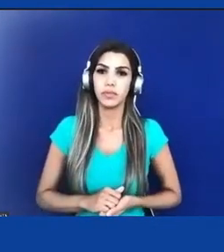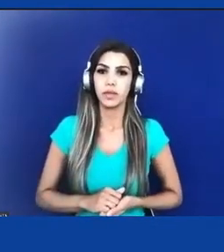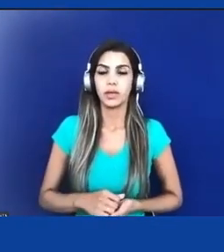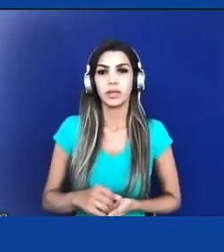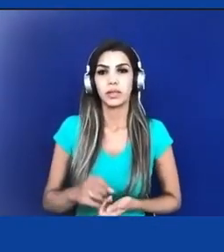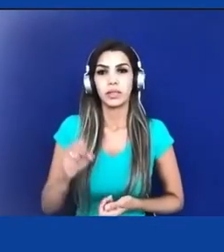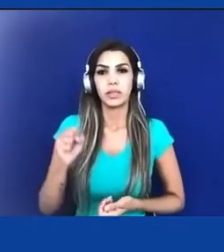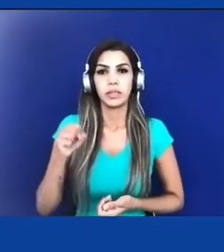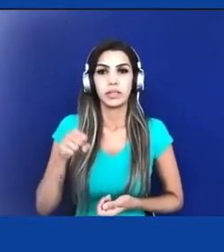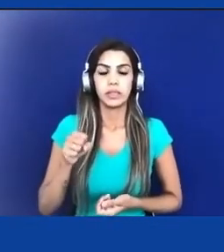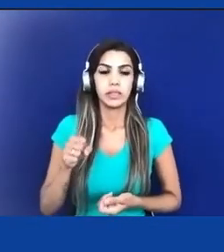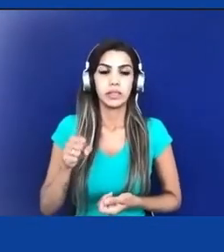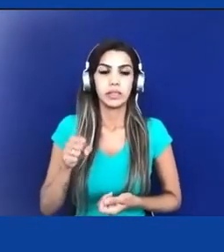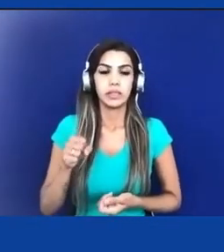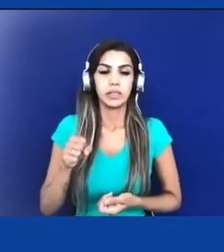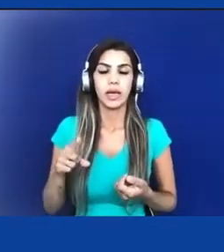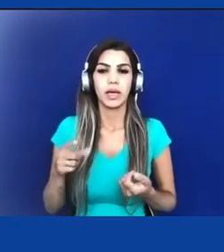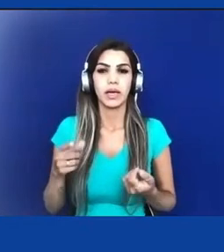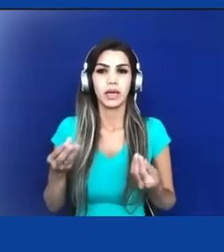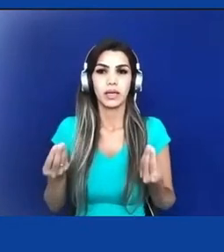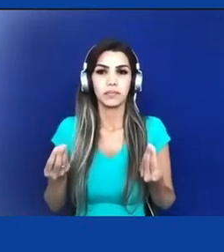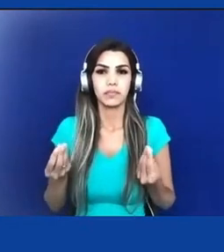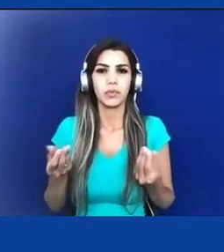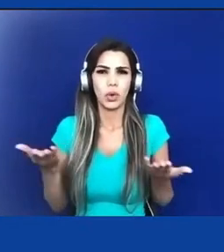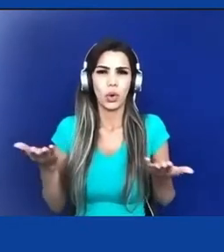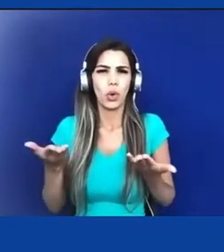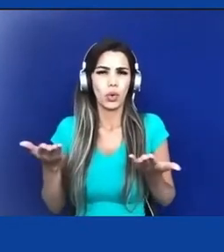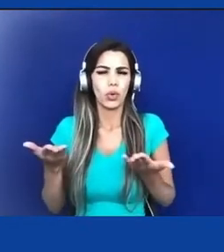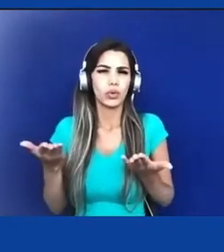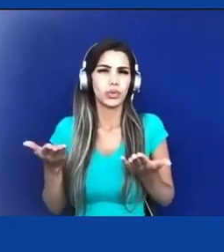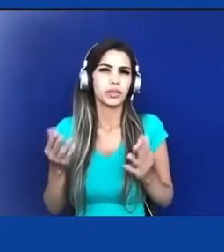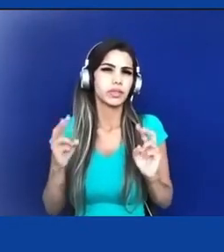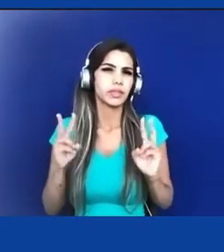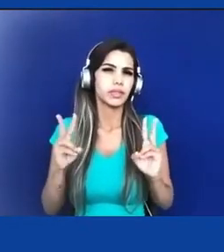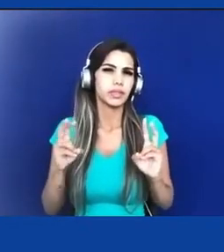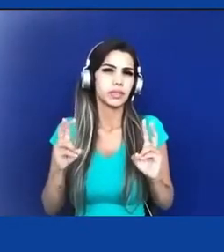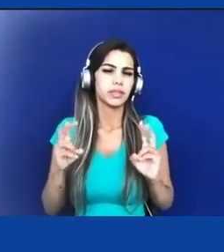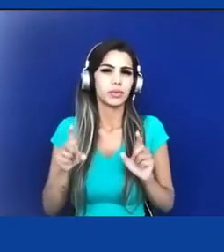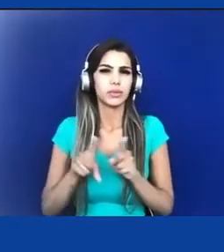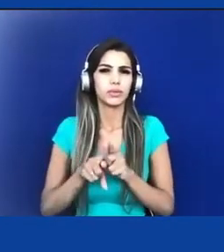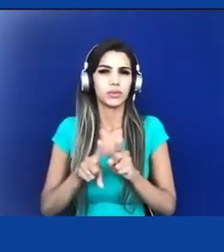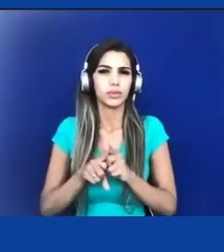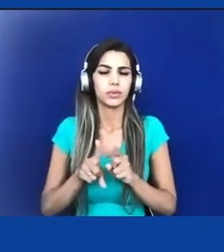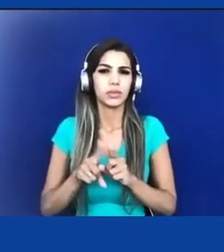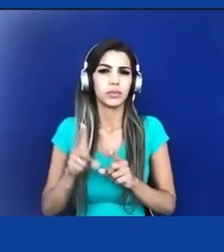esse enclave hoje, nos reduz à polícia, mas ele também não é do tamanho do Brasil.